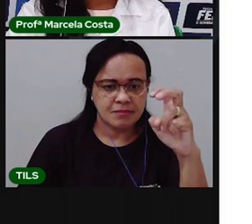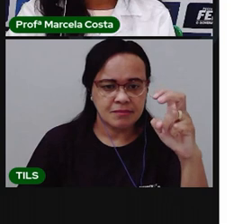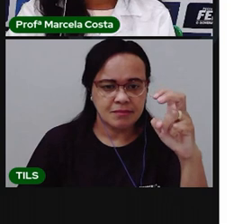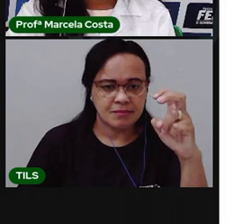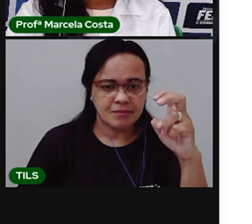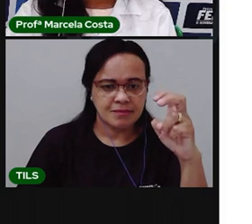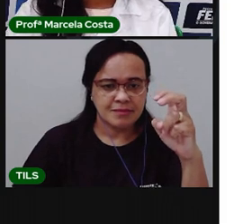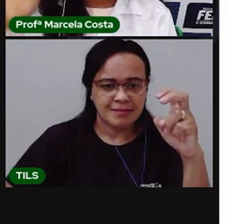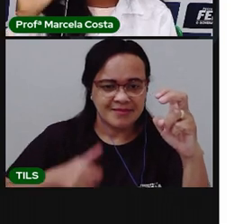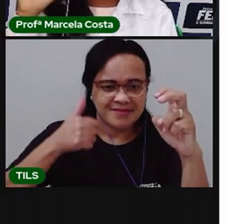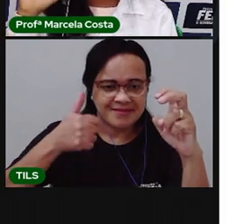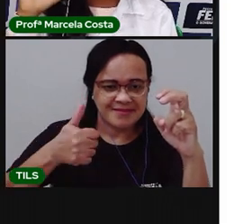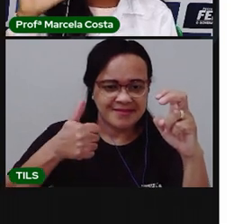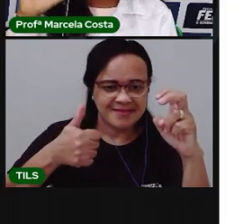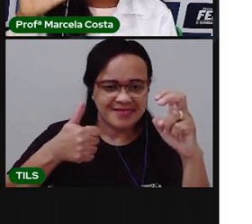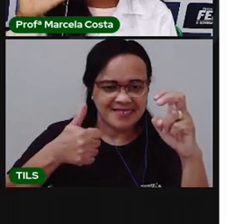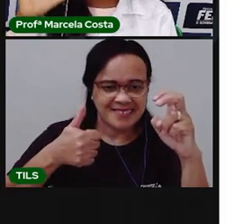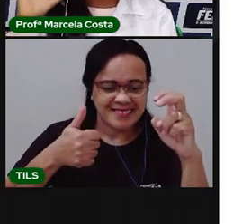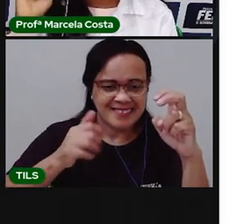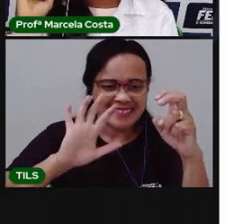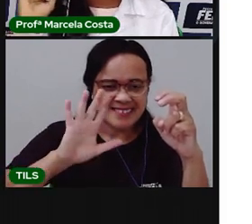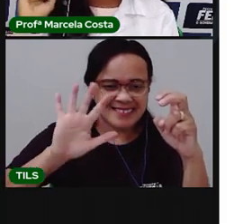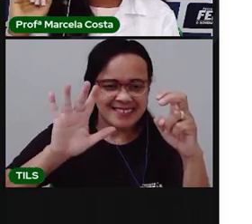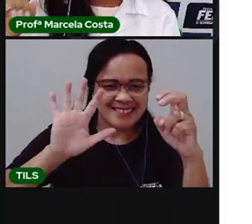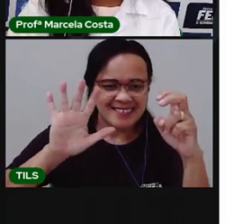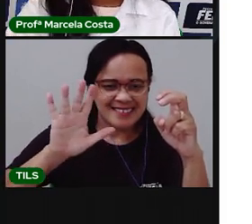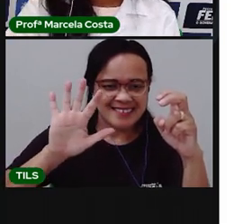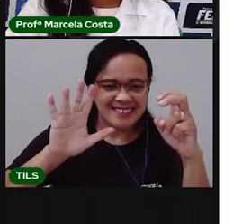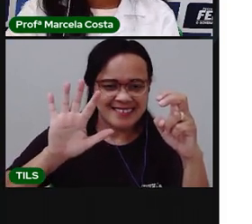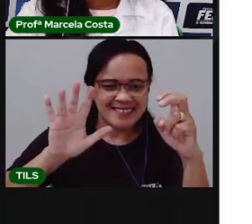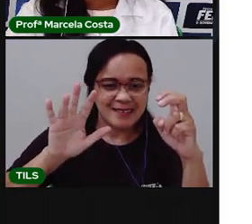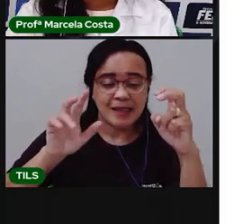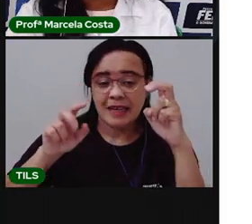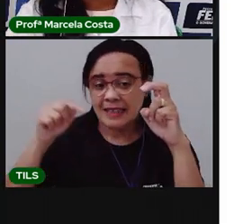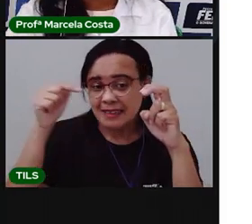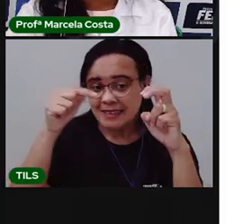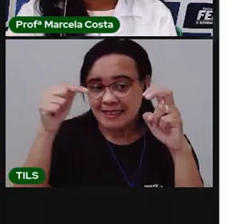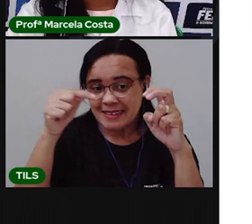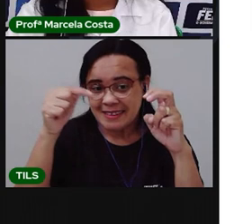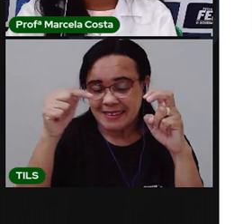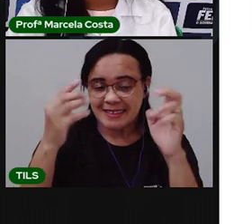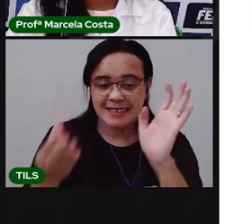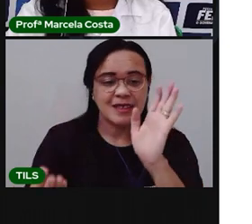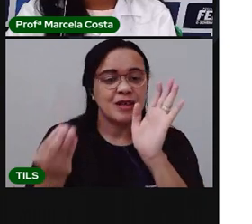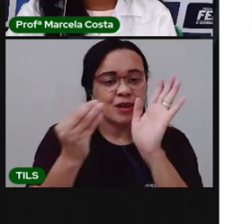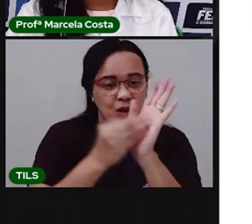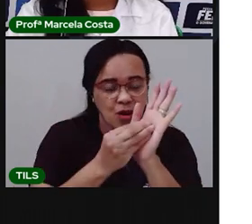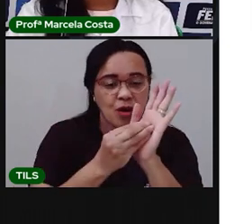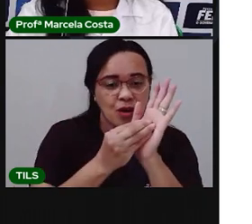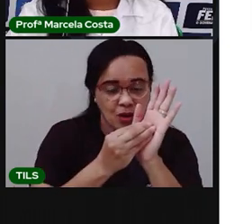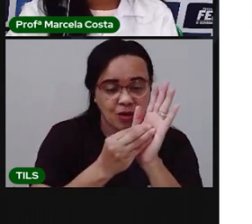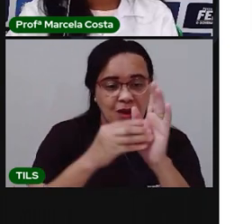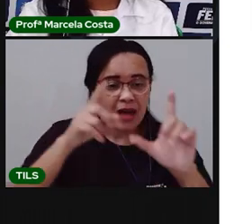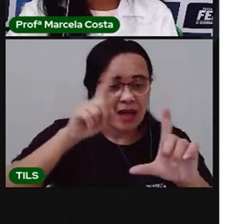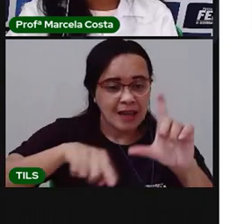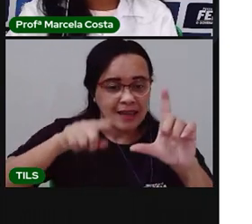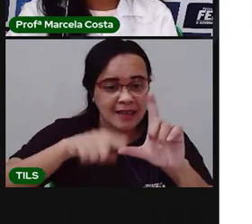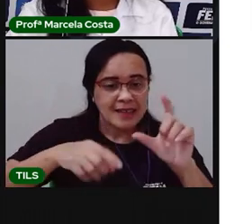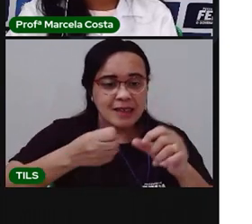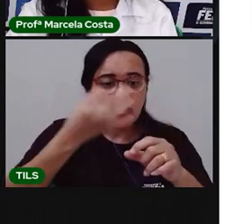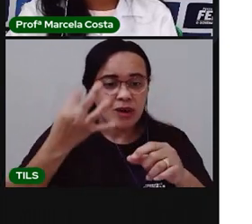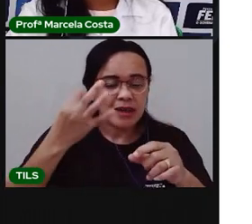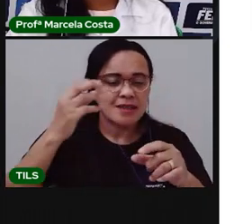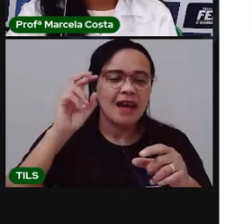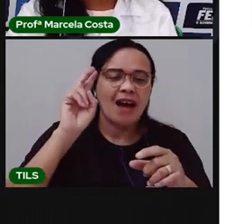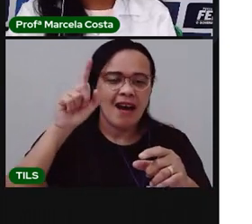cinco. Cinco letras. Então você vai colocar o número cinco aqui nessa última linha.